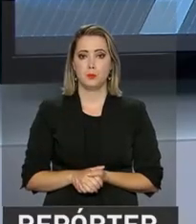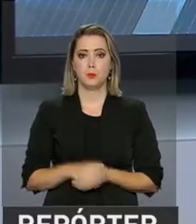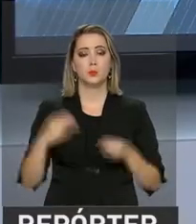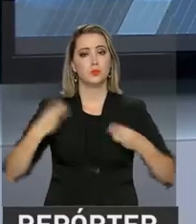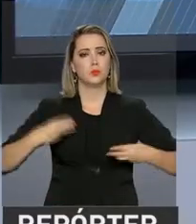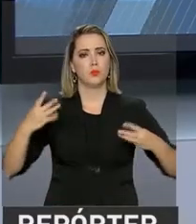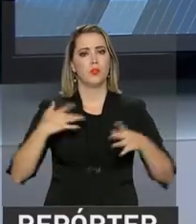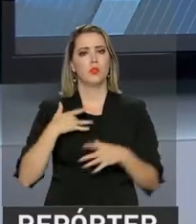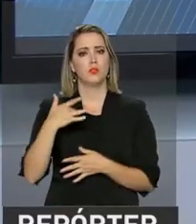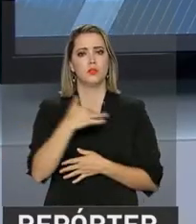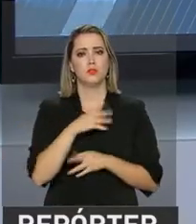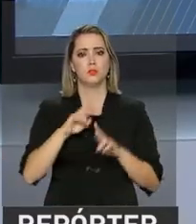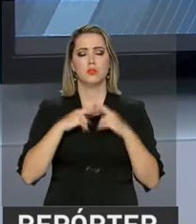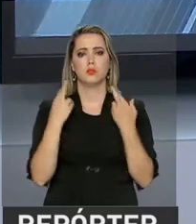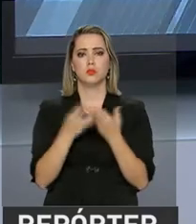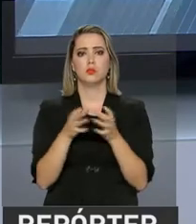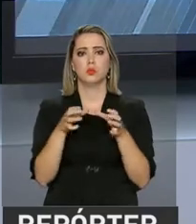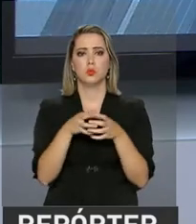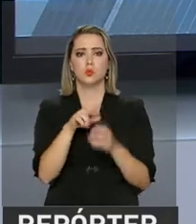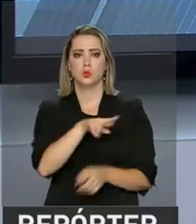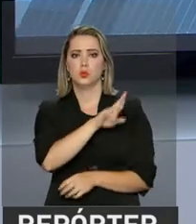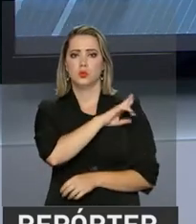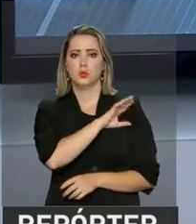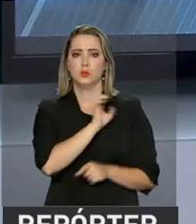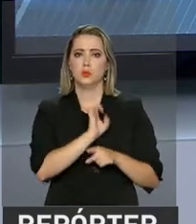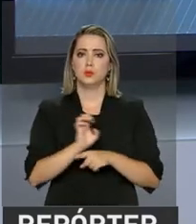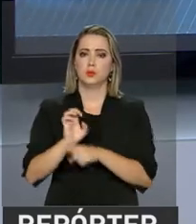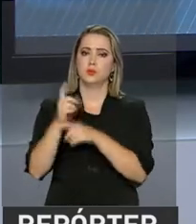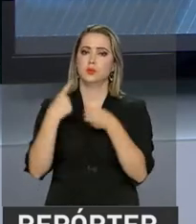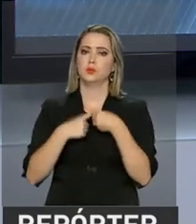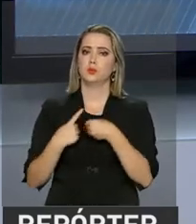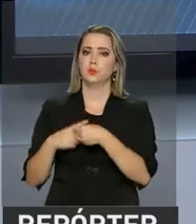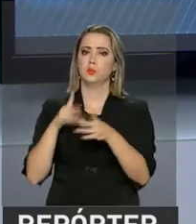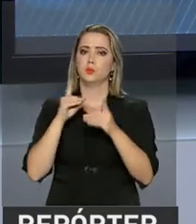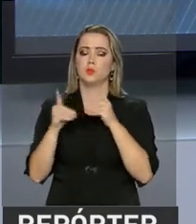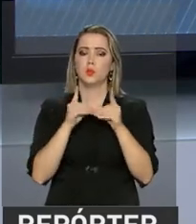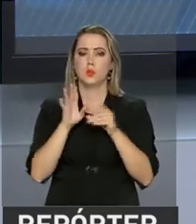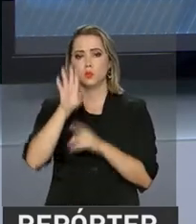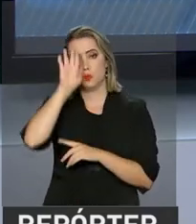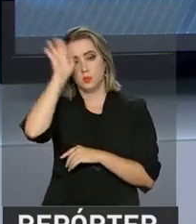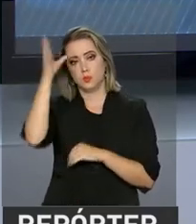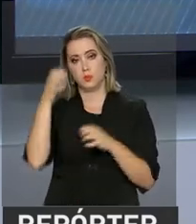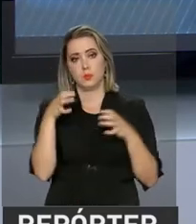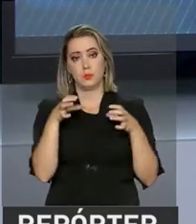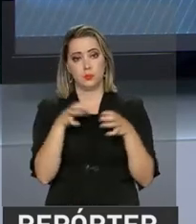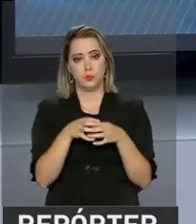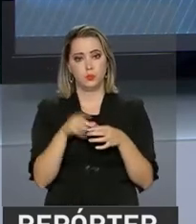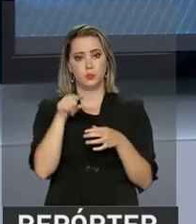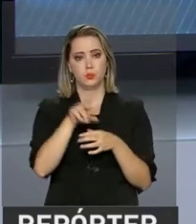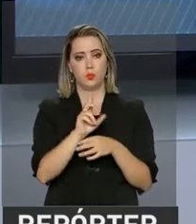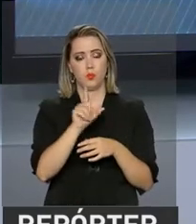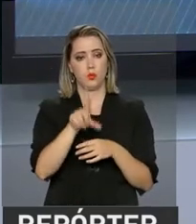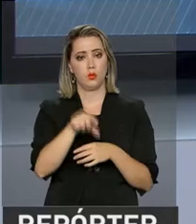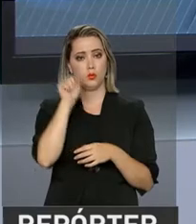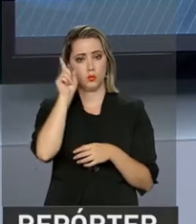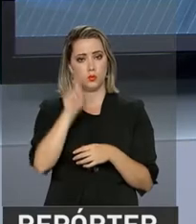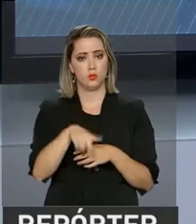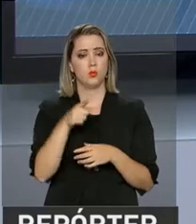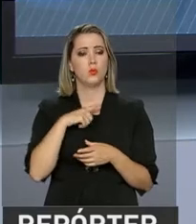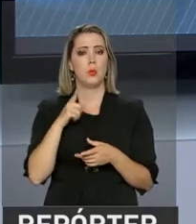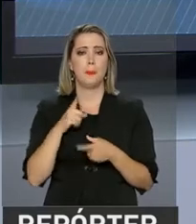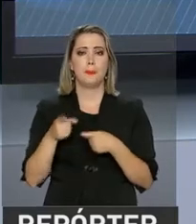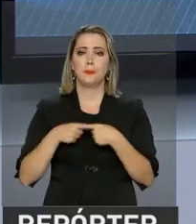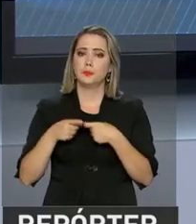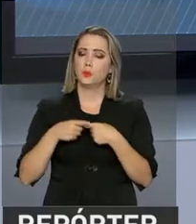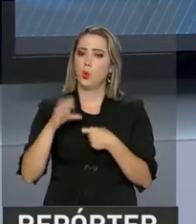da Saúde se reuniu com representantes de estados e municípios para discutir as prioridades do setor. Uma das decisões tomadas é